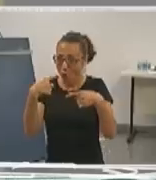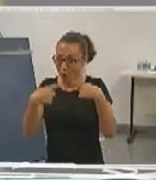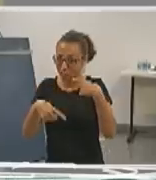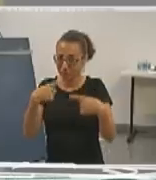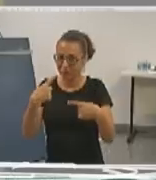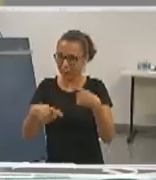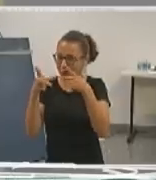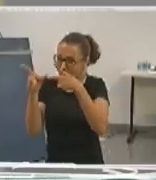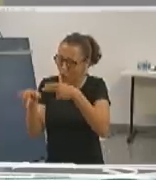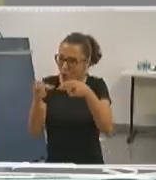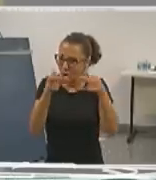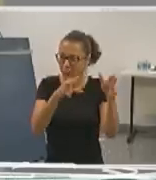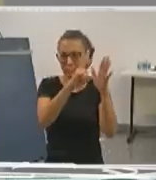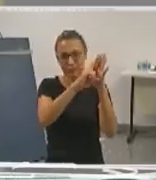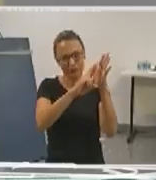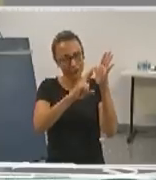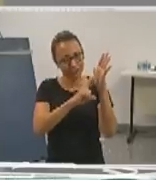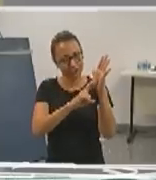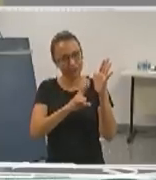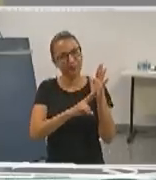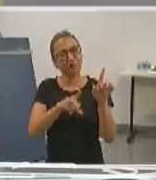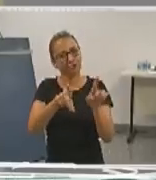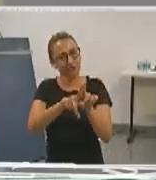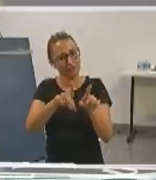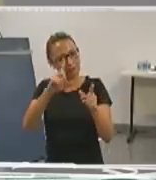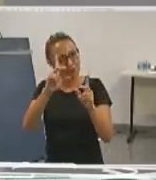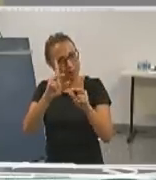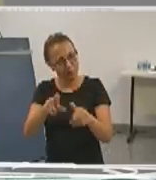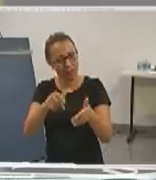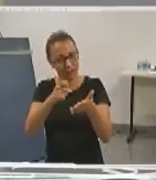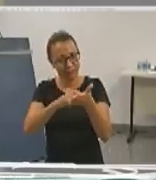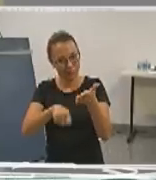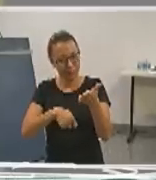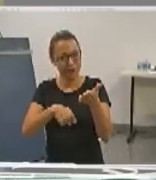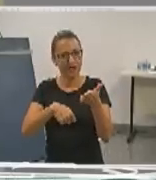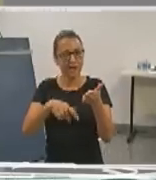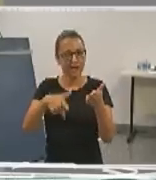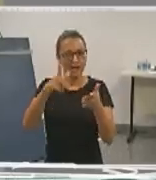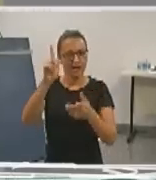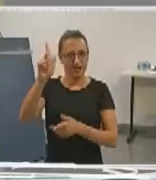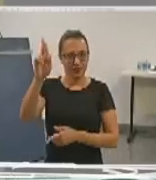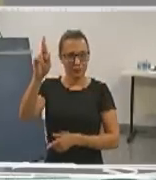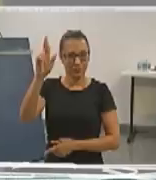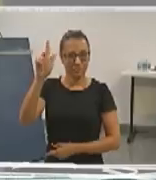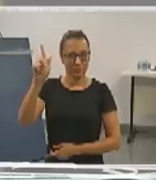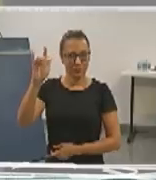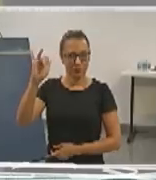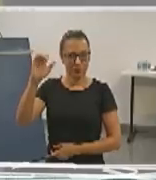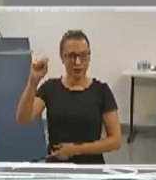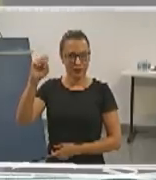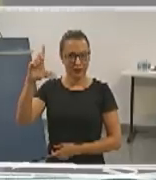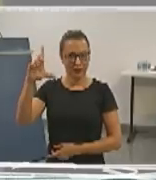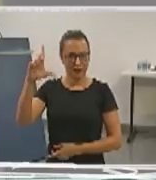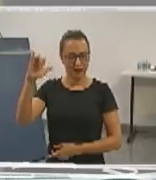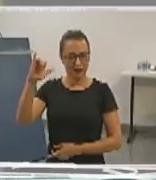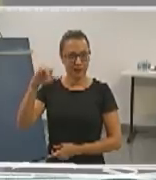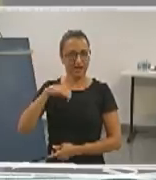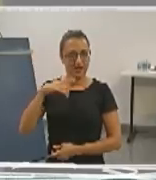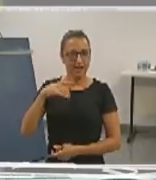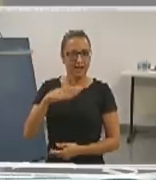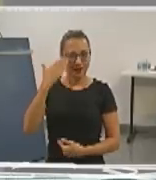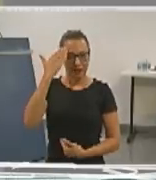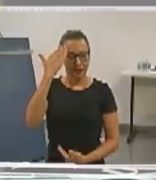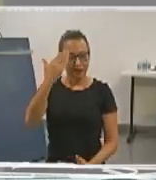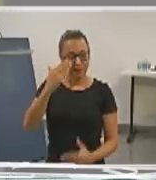mesmas regras e a mesma estrutura, mediado pela professora Gisele. E, além de agradecer